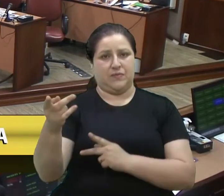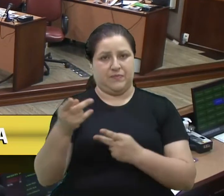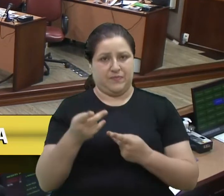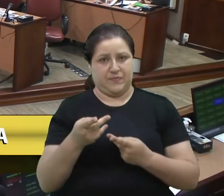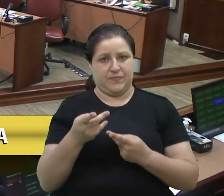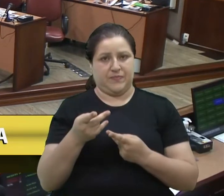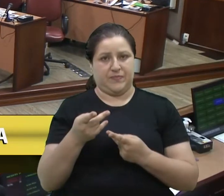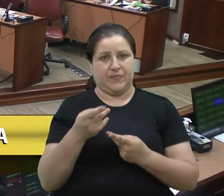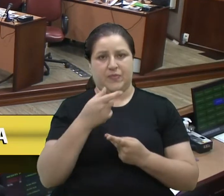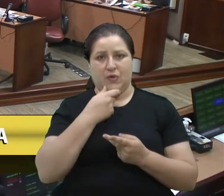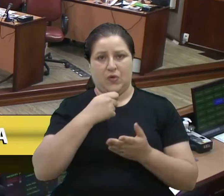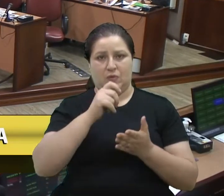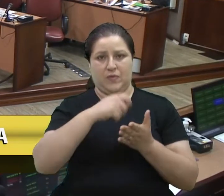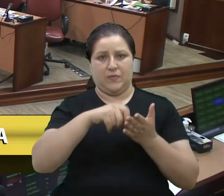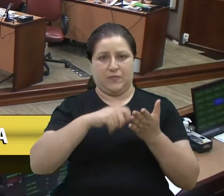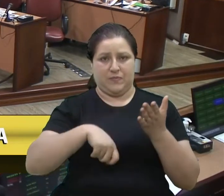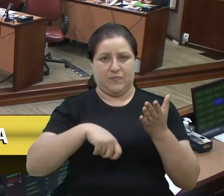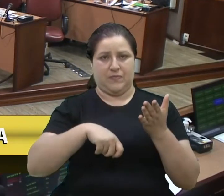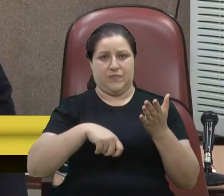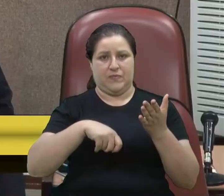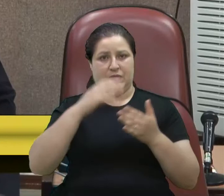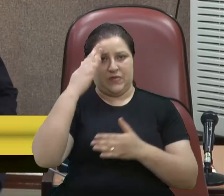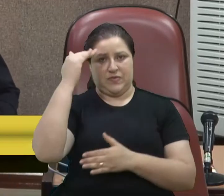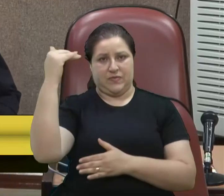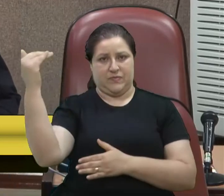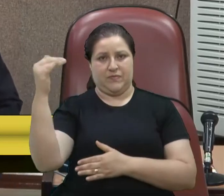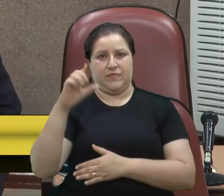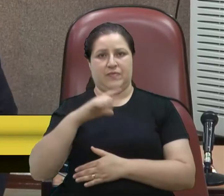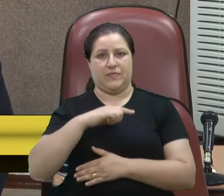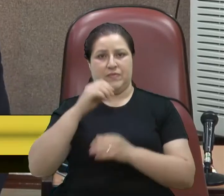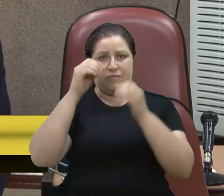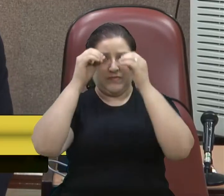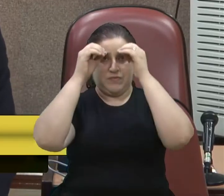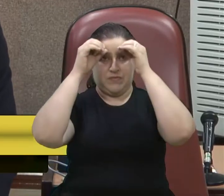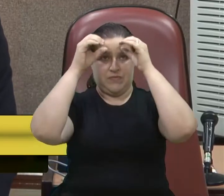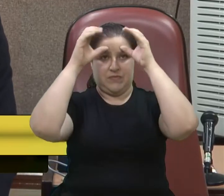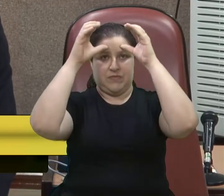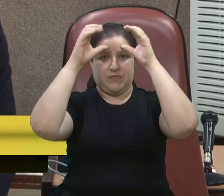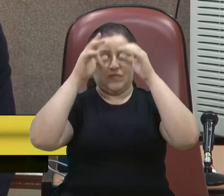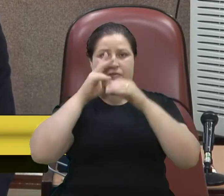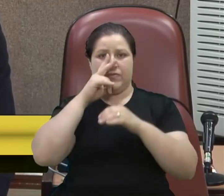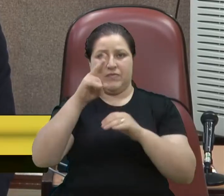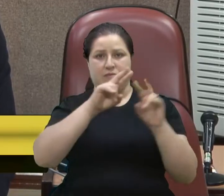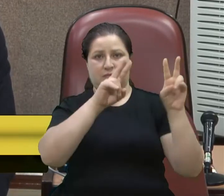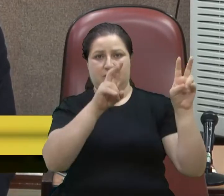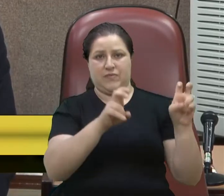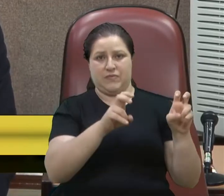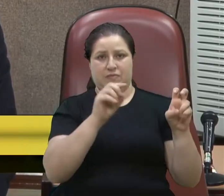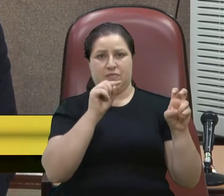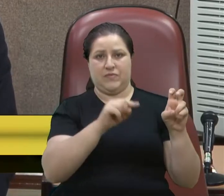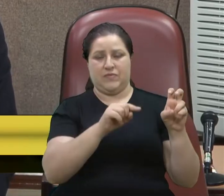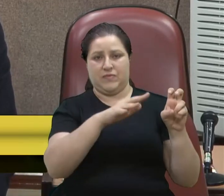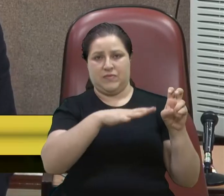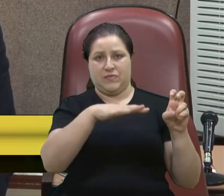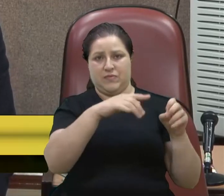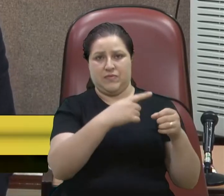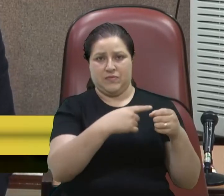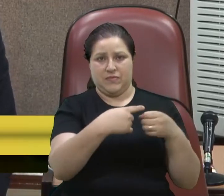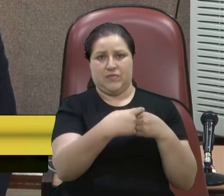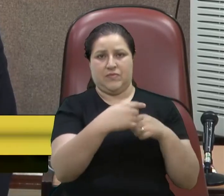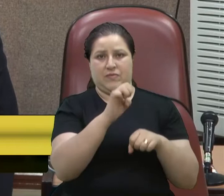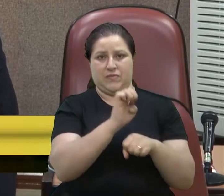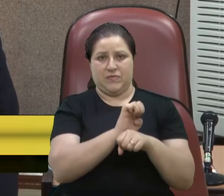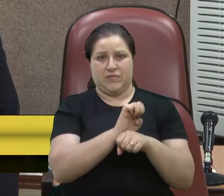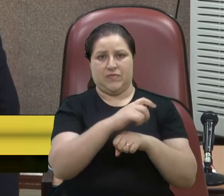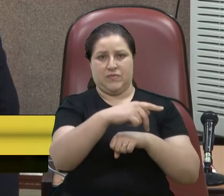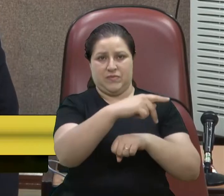escritor renomado e que tem um conhecimento grande das coisas da nossa cidade, do nosso estado, do